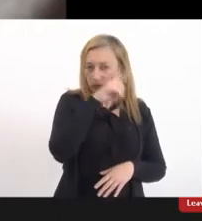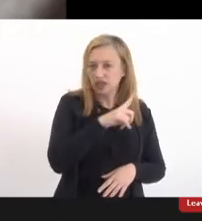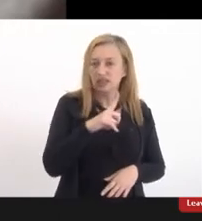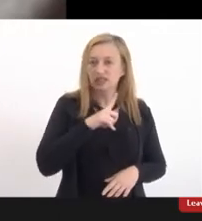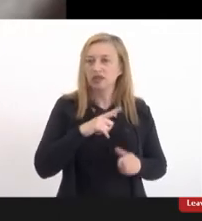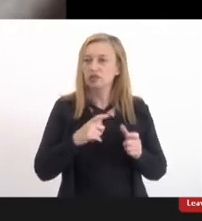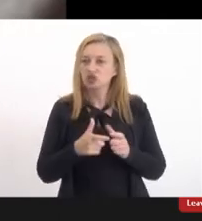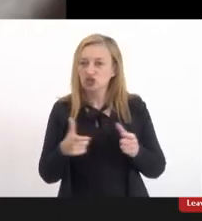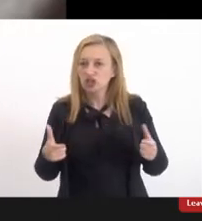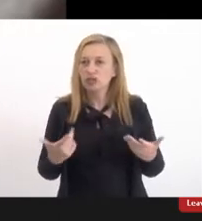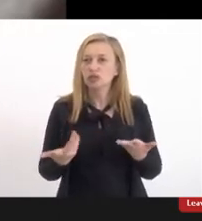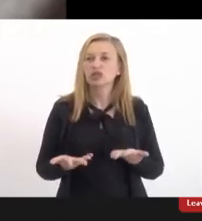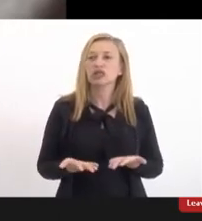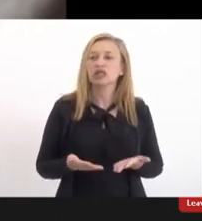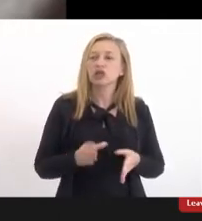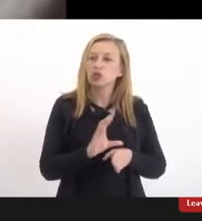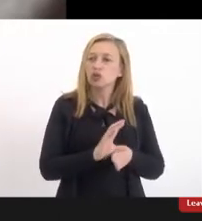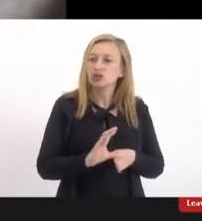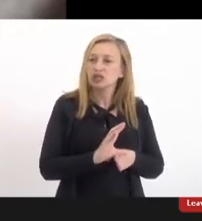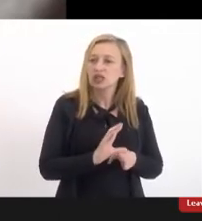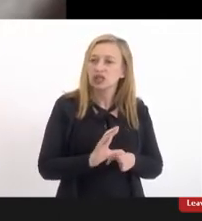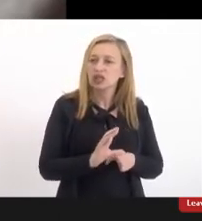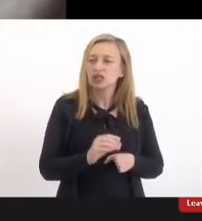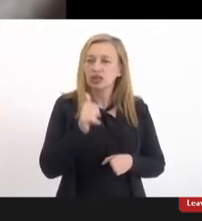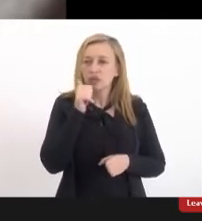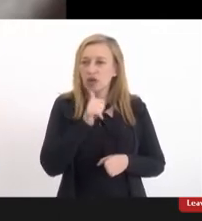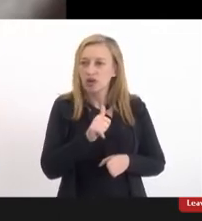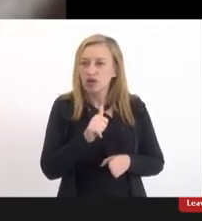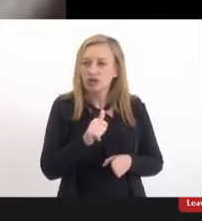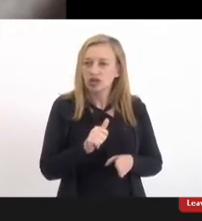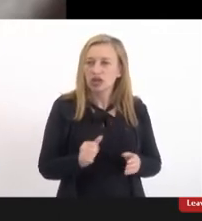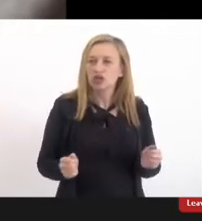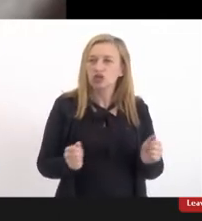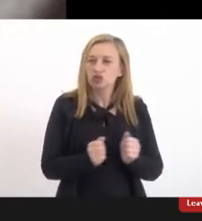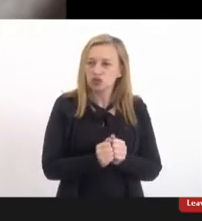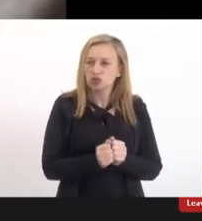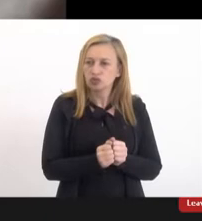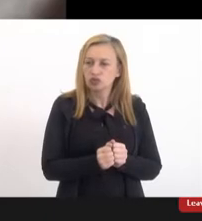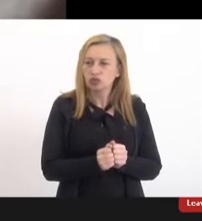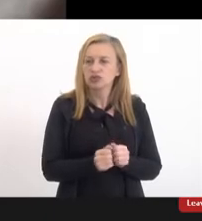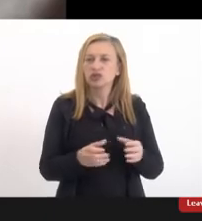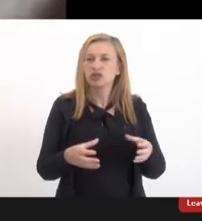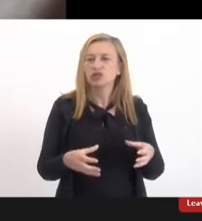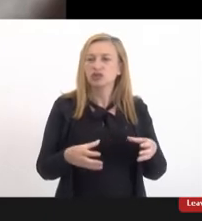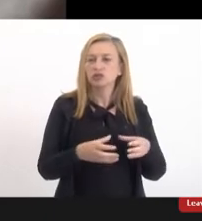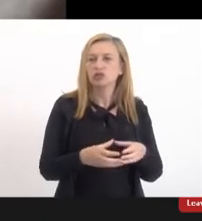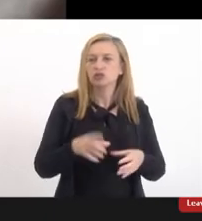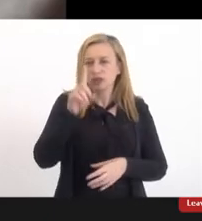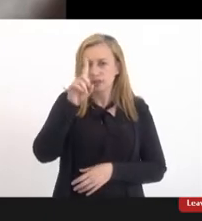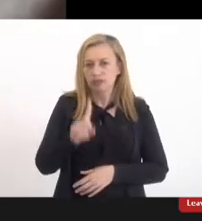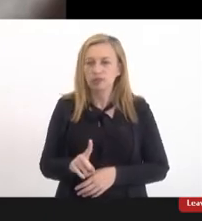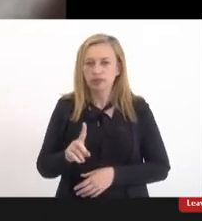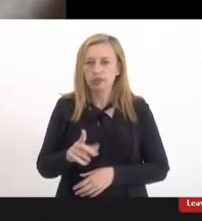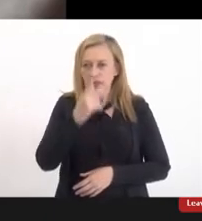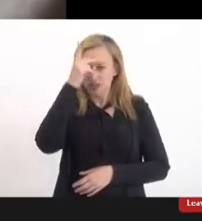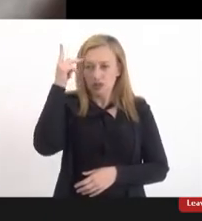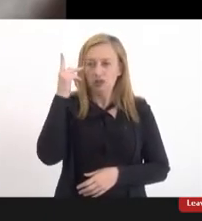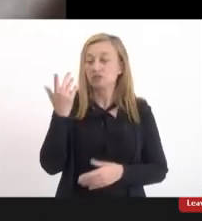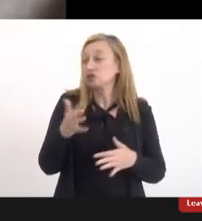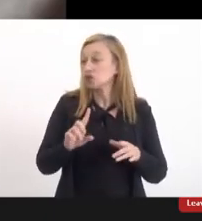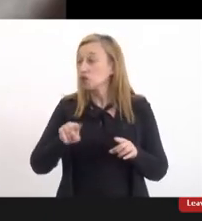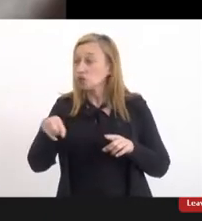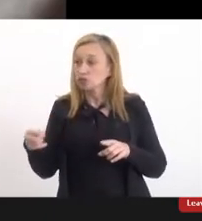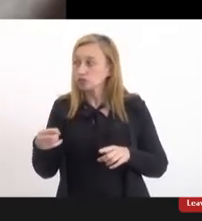imensa de ter por exemplo conselheiras do conselho da mulher participando do conselho da pessoa com deficiência e vice